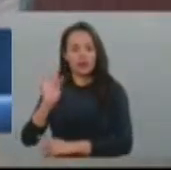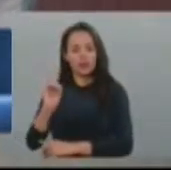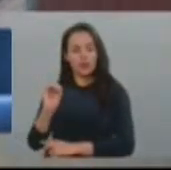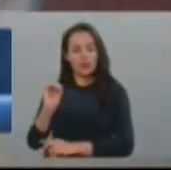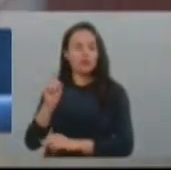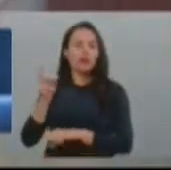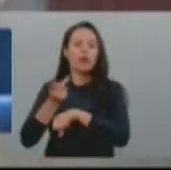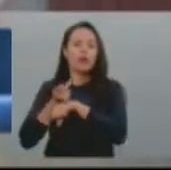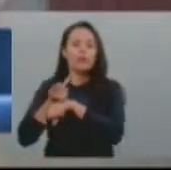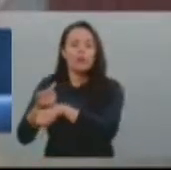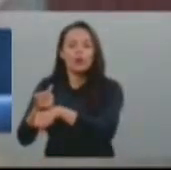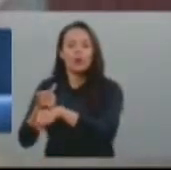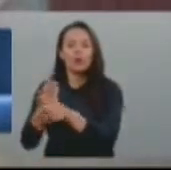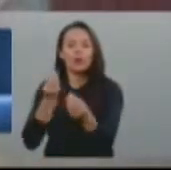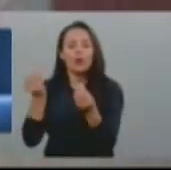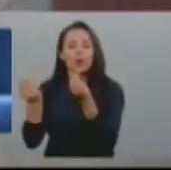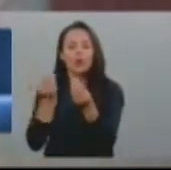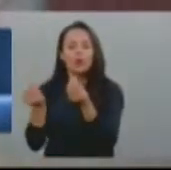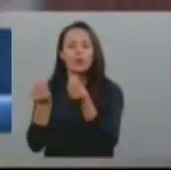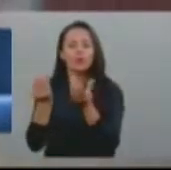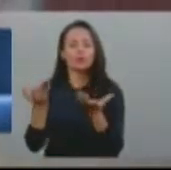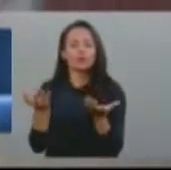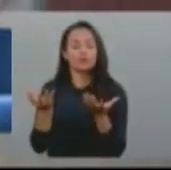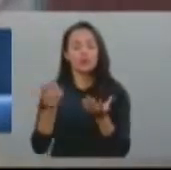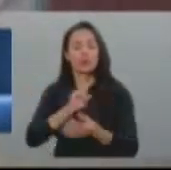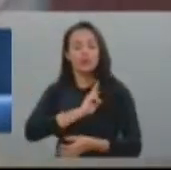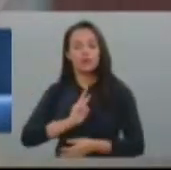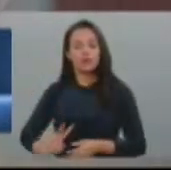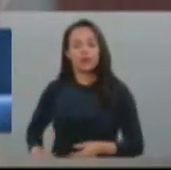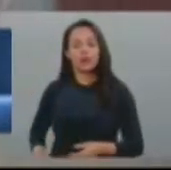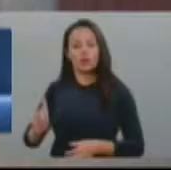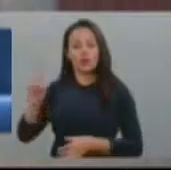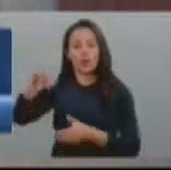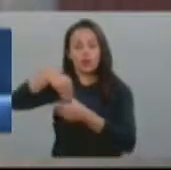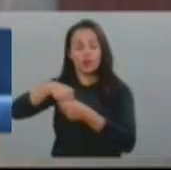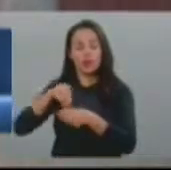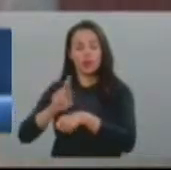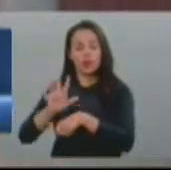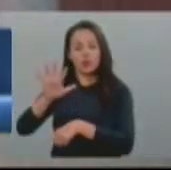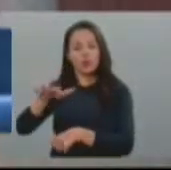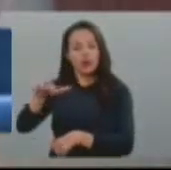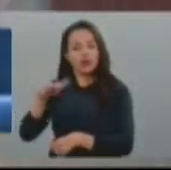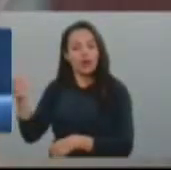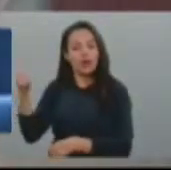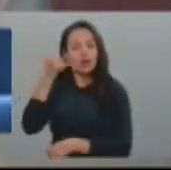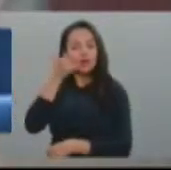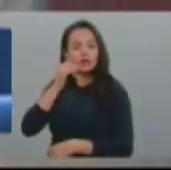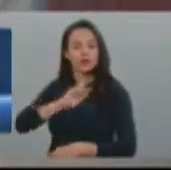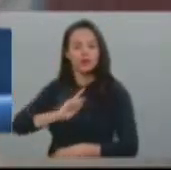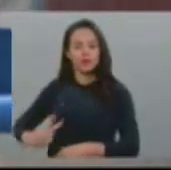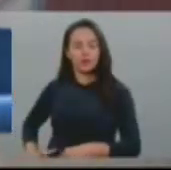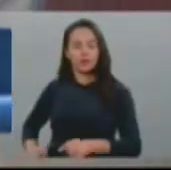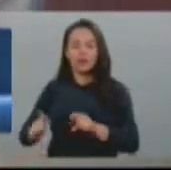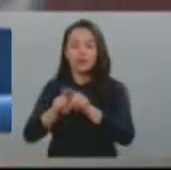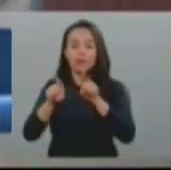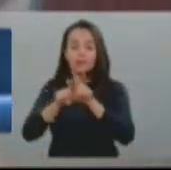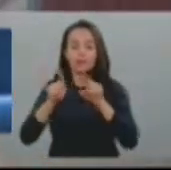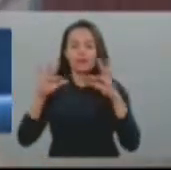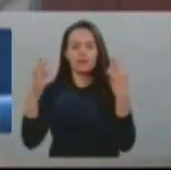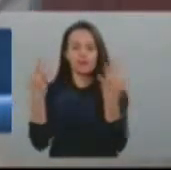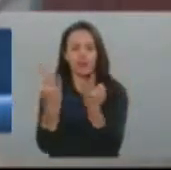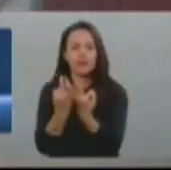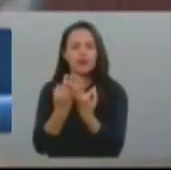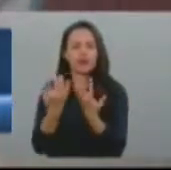uma alternativa que dê resposta a isso, que os nossos vereadores lá do Cariri estão cobrando. As famílias dos pacientes estão